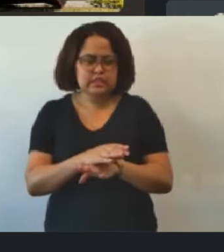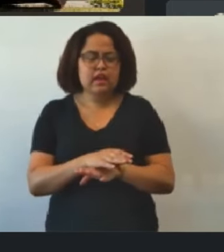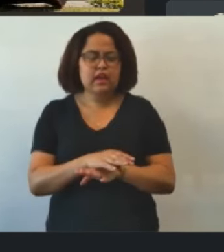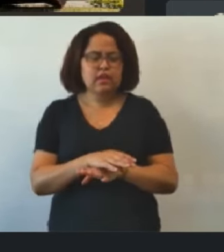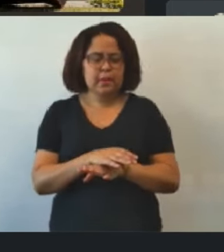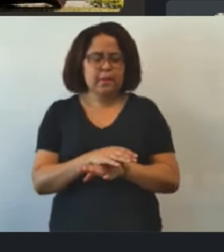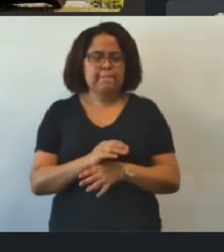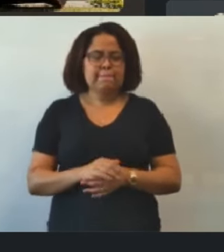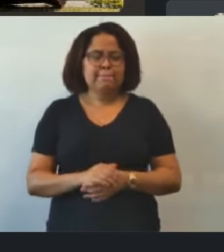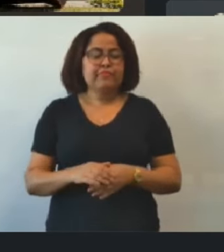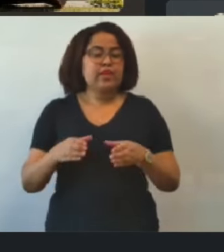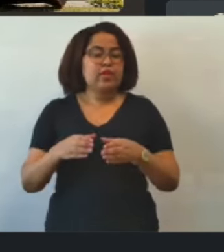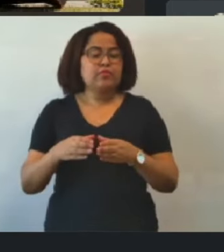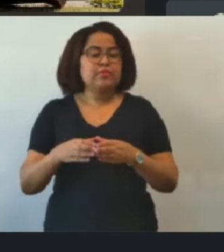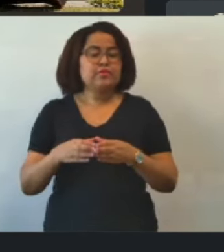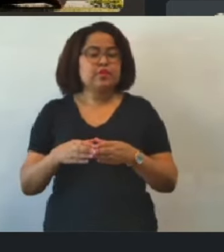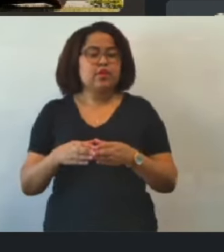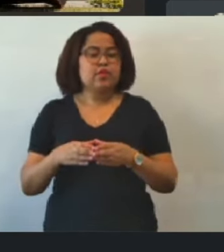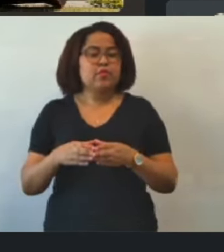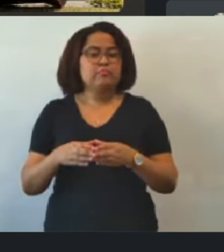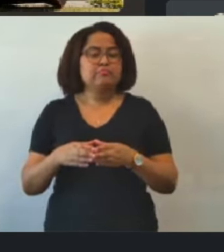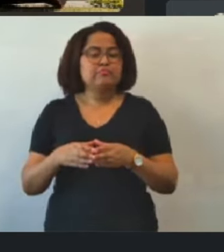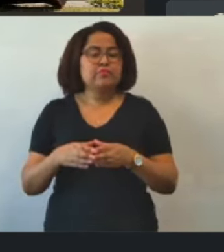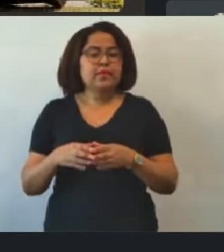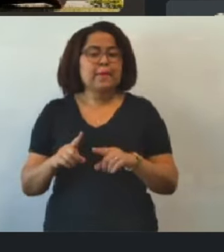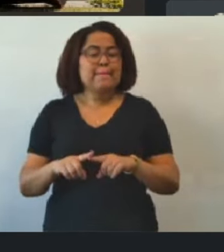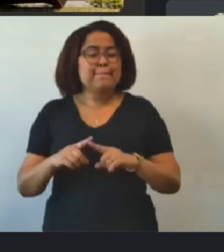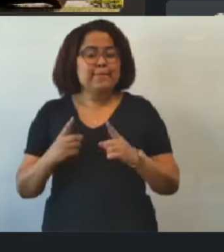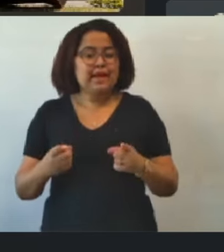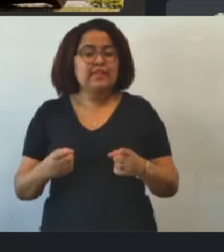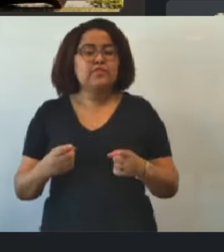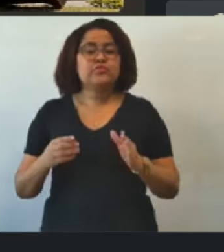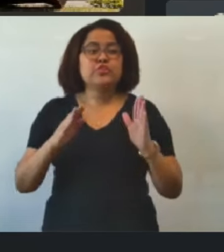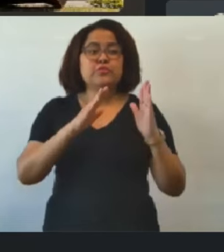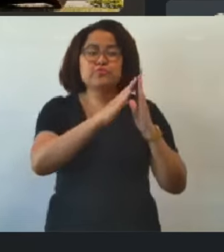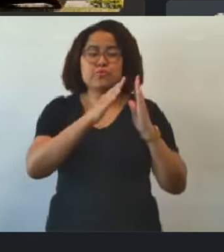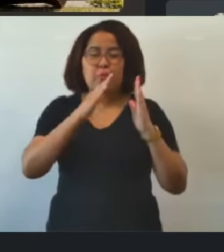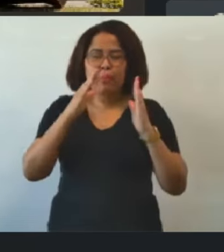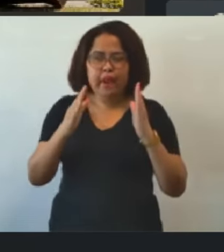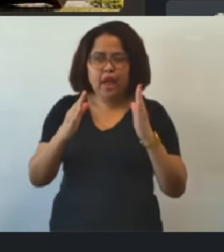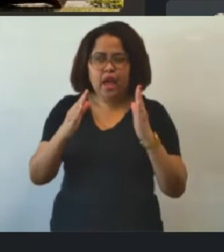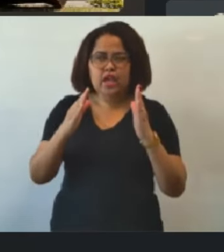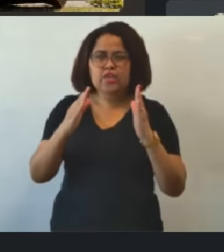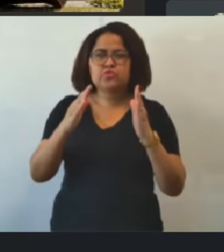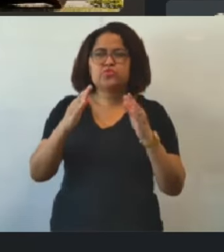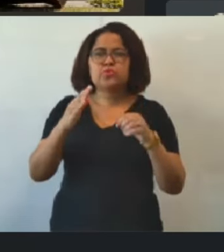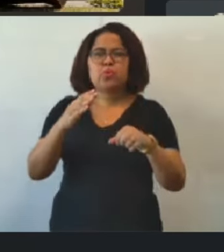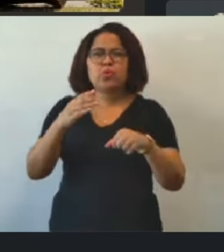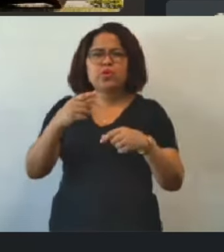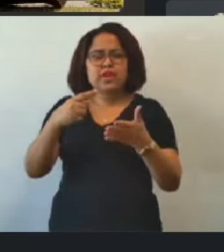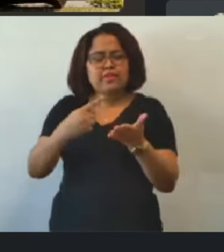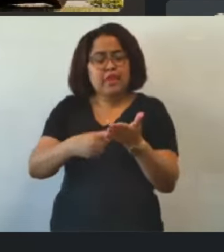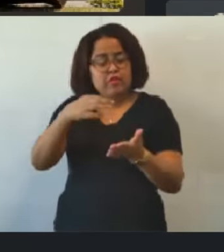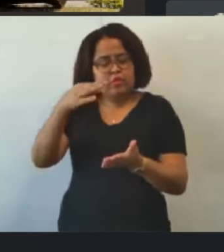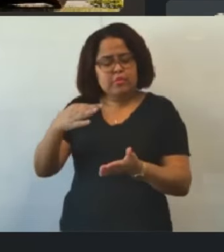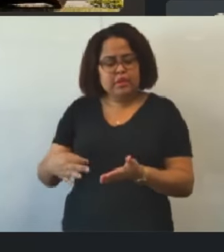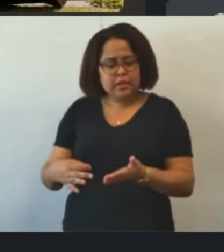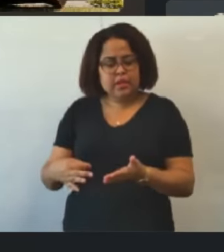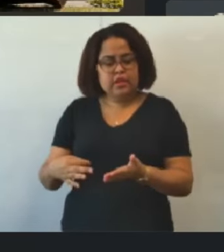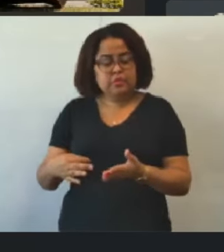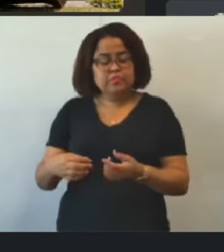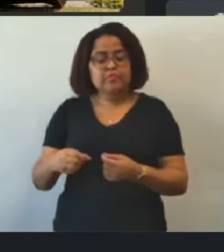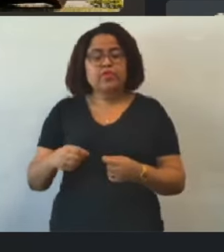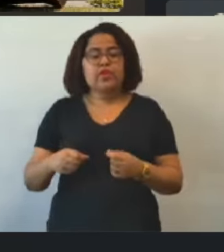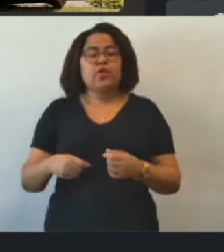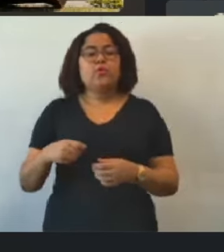comissão, mas é porque a gente tinha um prazo já, que já estava estipulado, mas, diante dos acontecimentos, o vereador